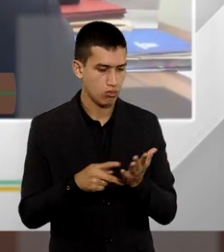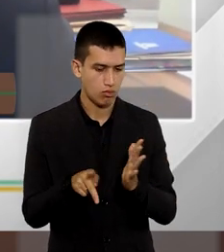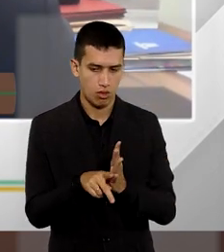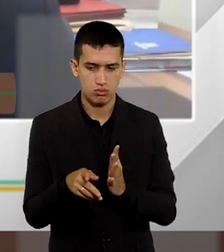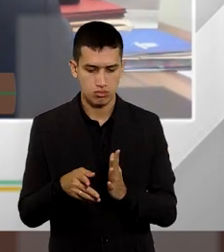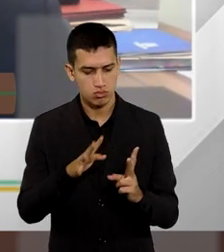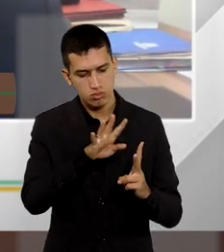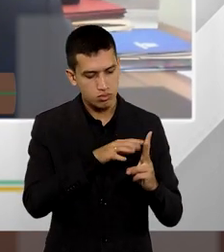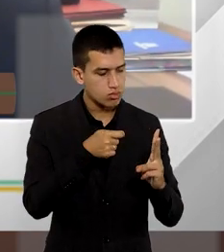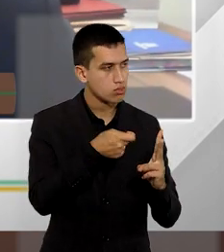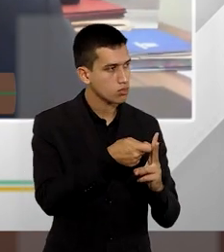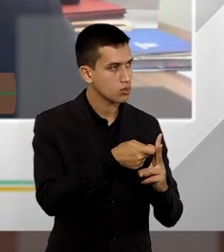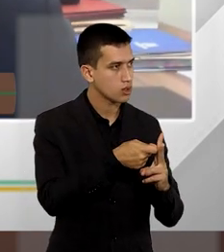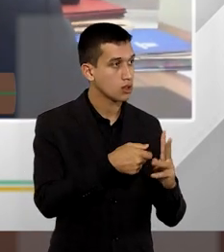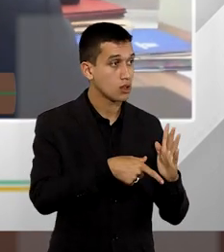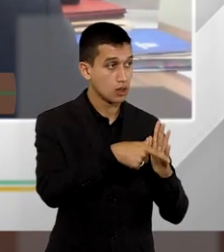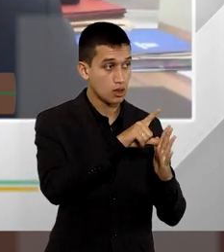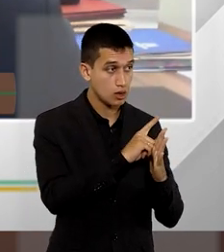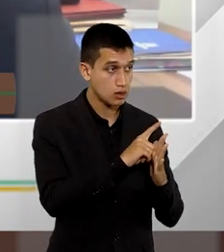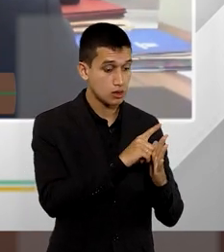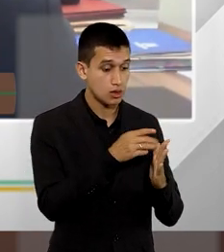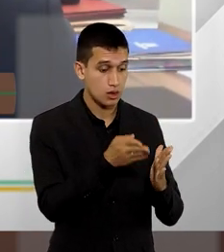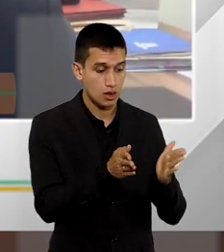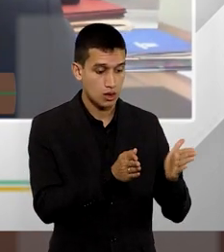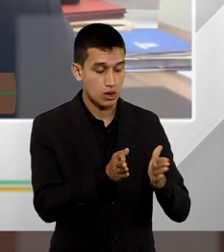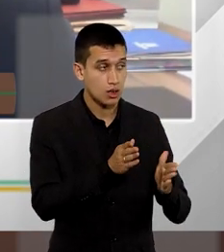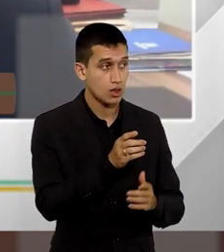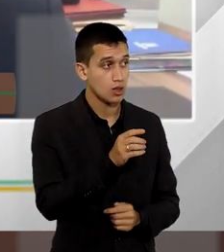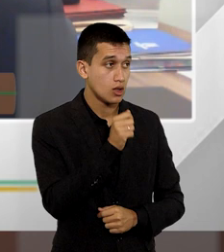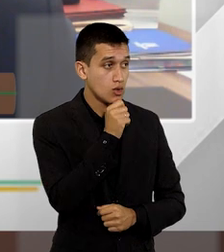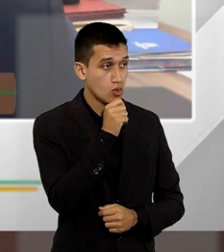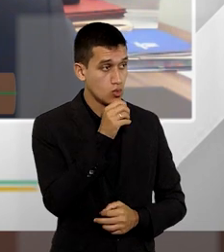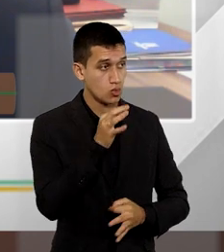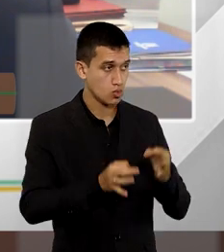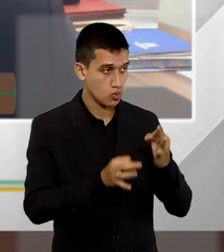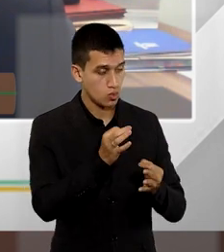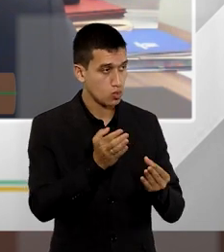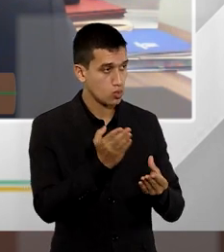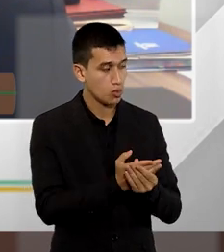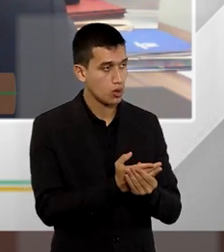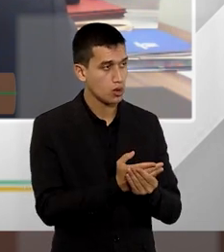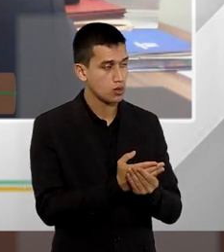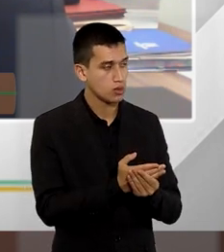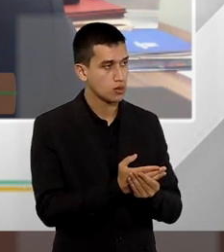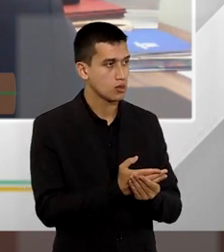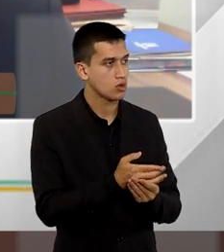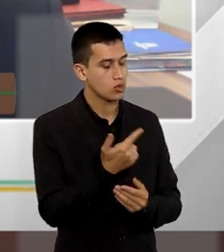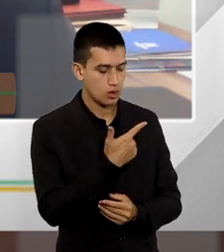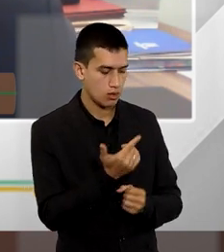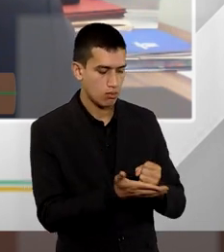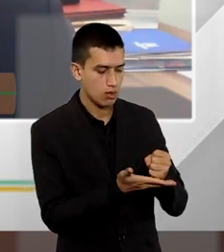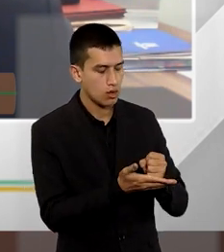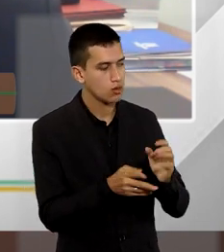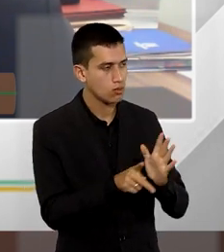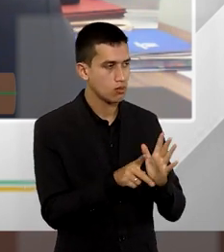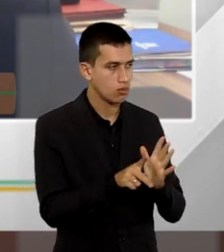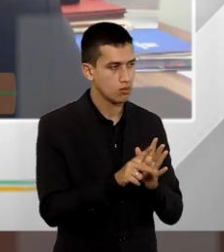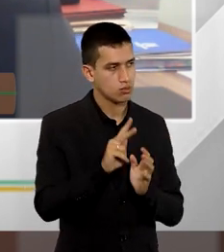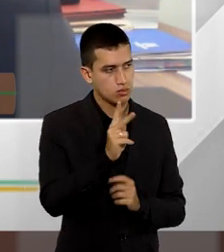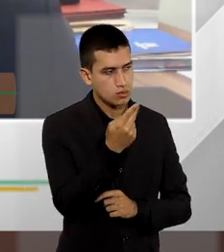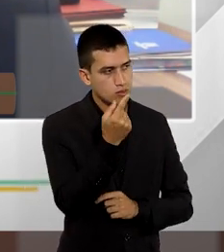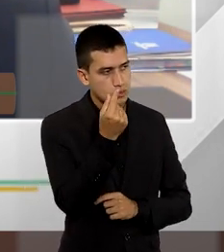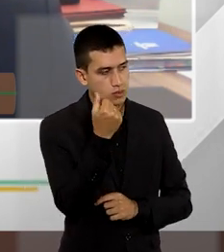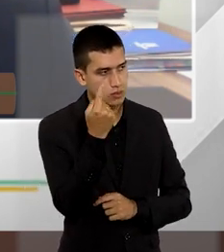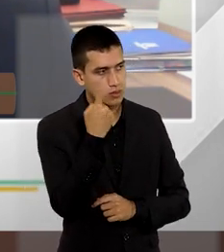antes do trânsito em julgado da sentença, não subsistiria mais o direito aos honorários